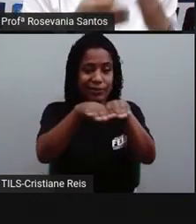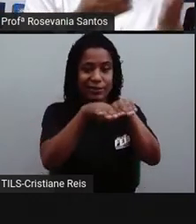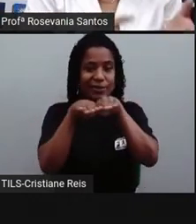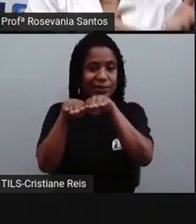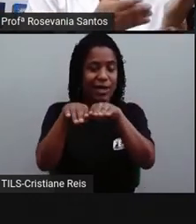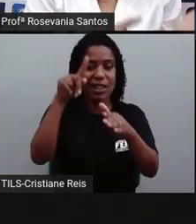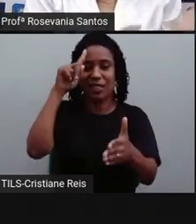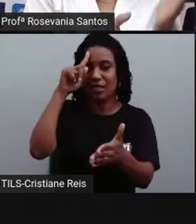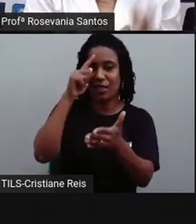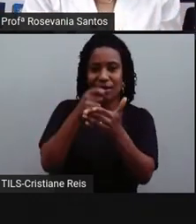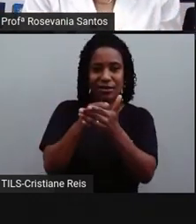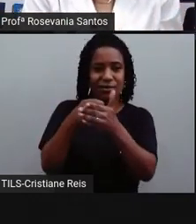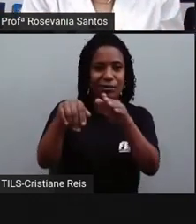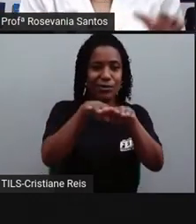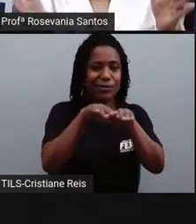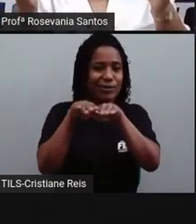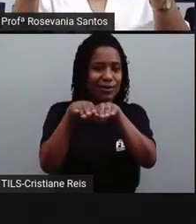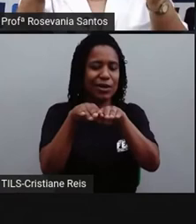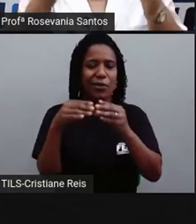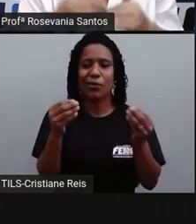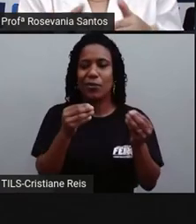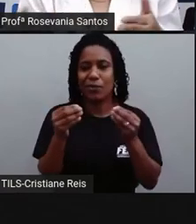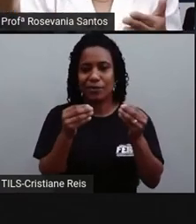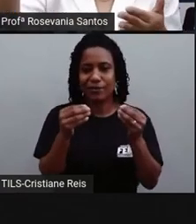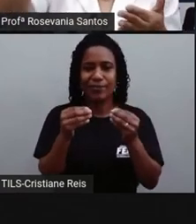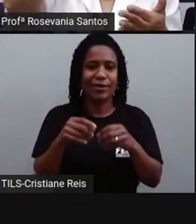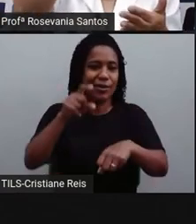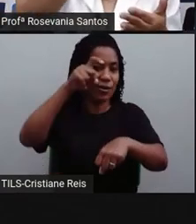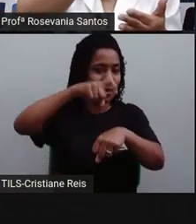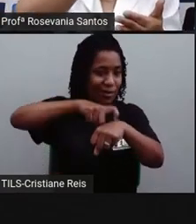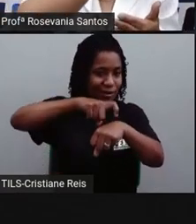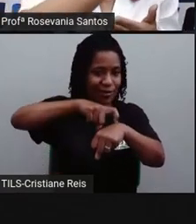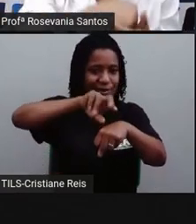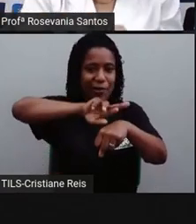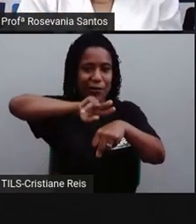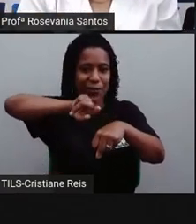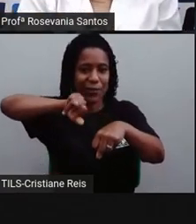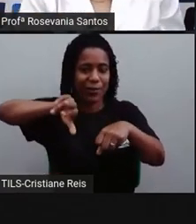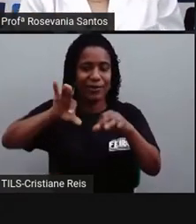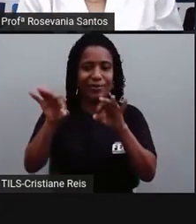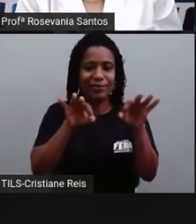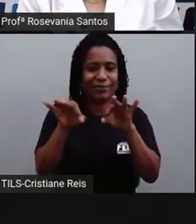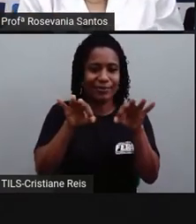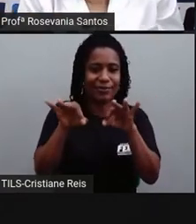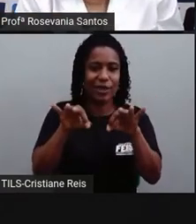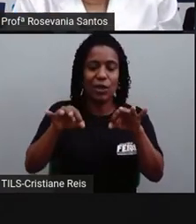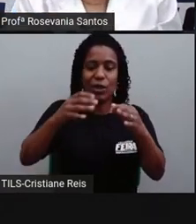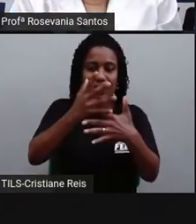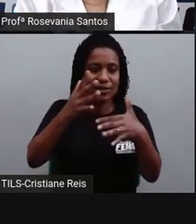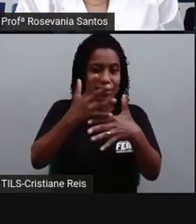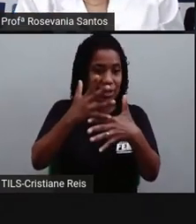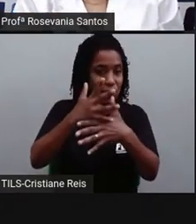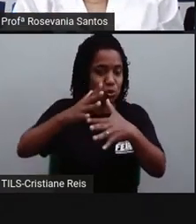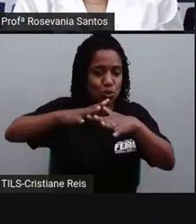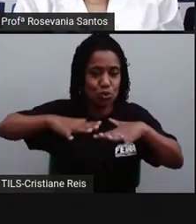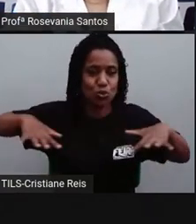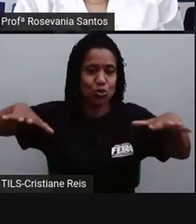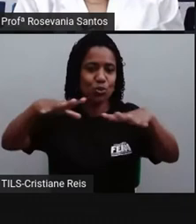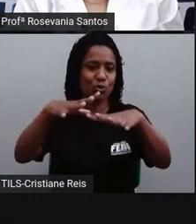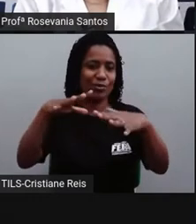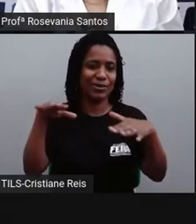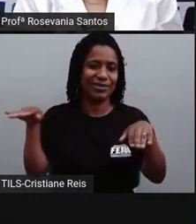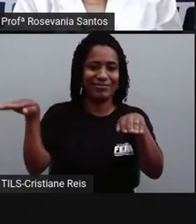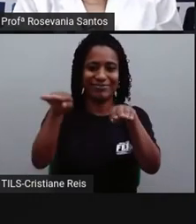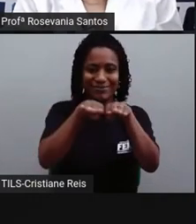O que é esse limite prático? É o ajuste para envolver toda a cidade ali. Aqui,